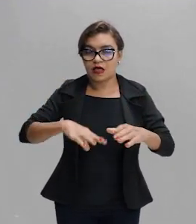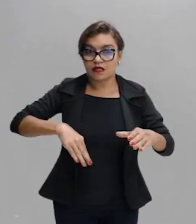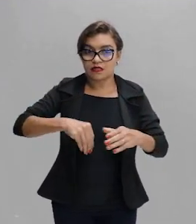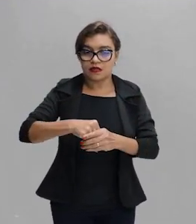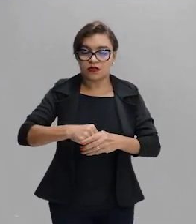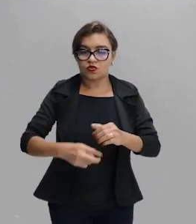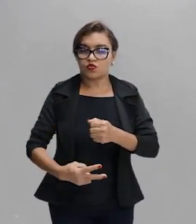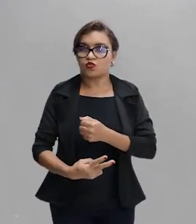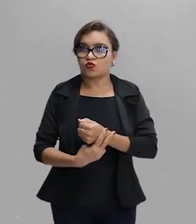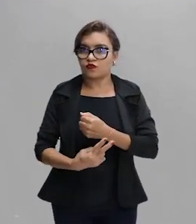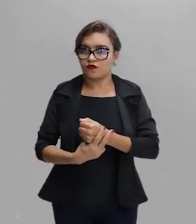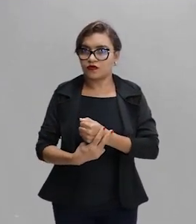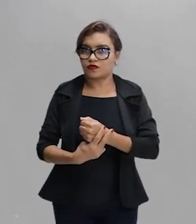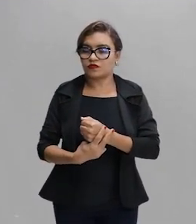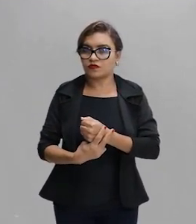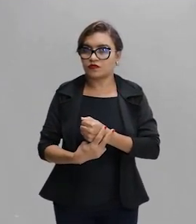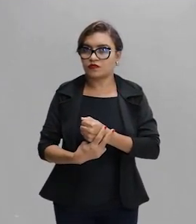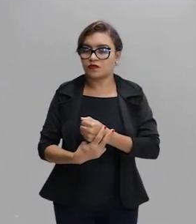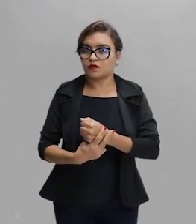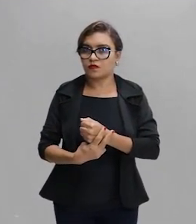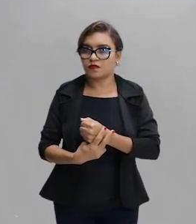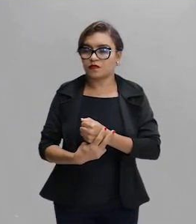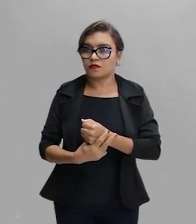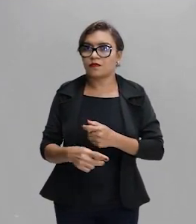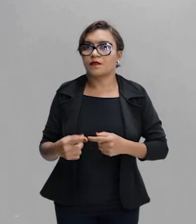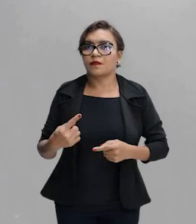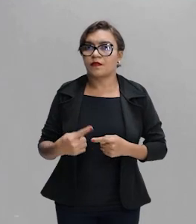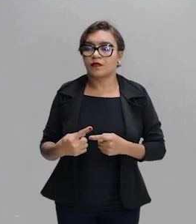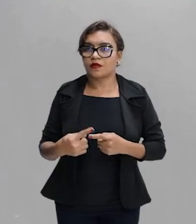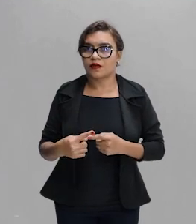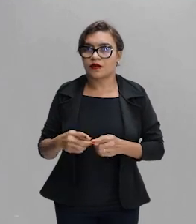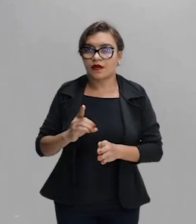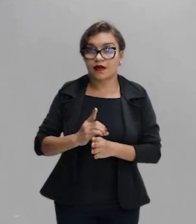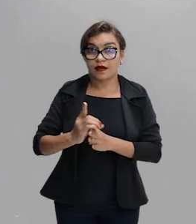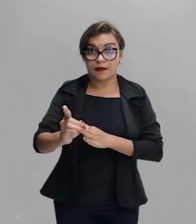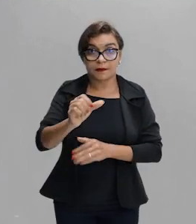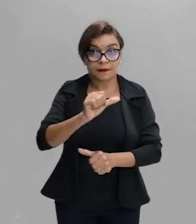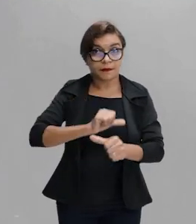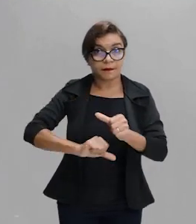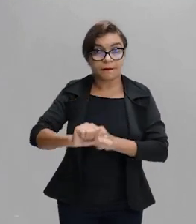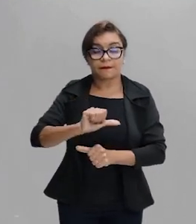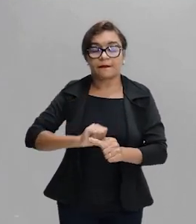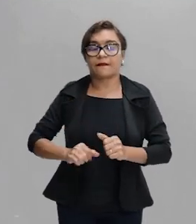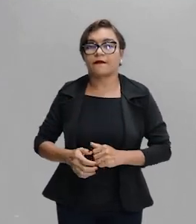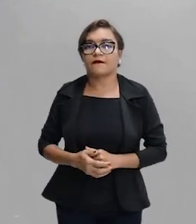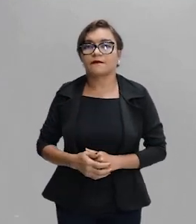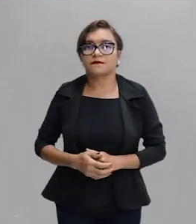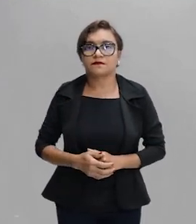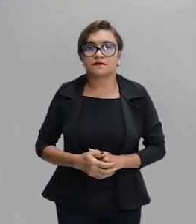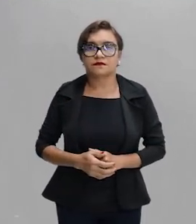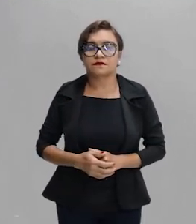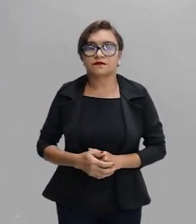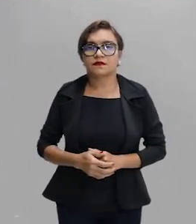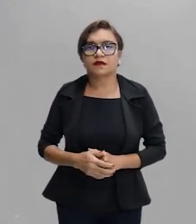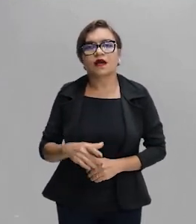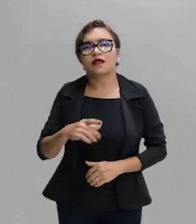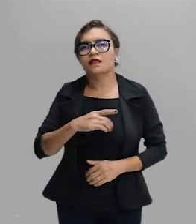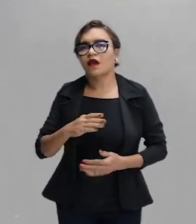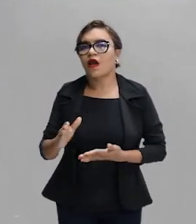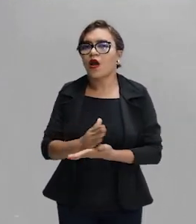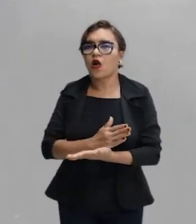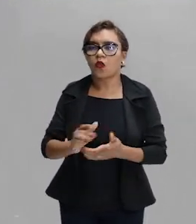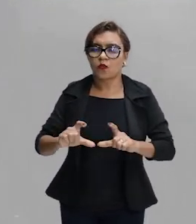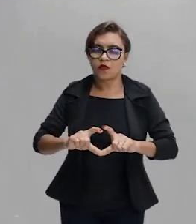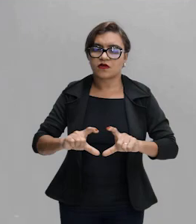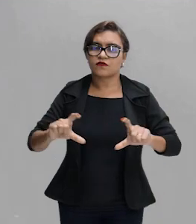Ok? O desvio acontece dentro do vidro por conta da refração. Então, com isso nós podemos fazer algumas leisinhas matemáticas